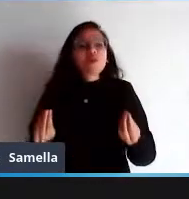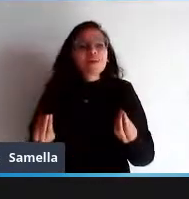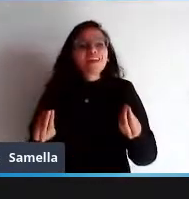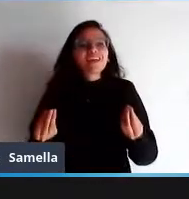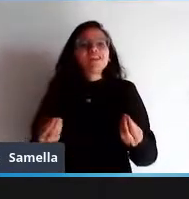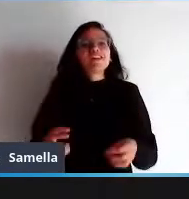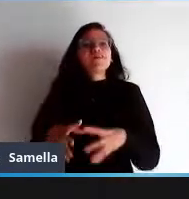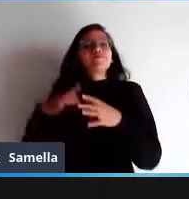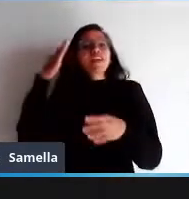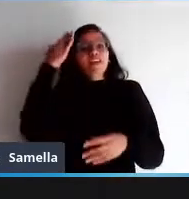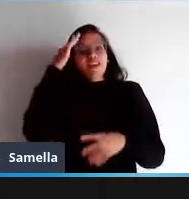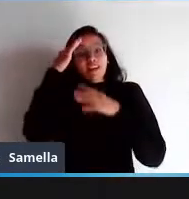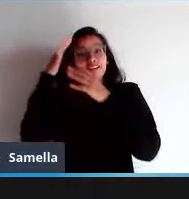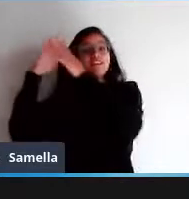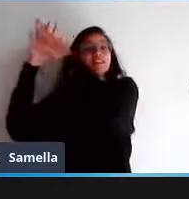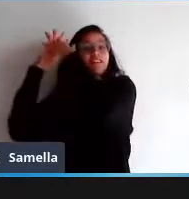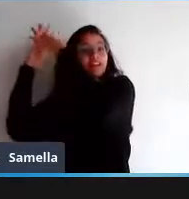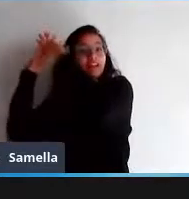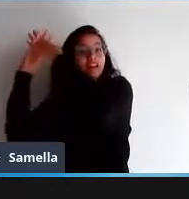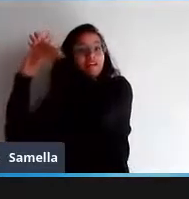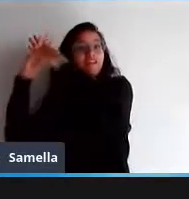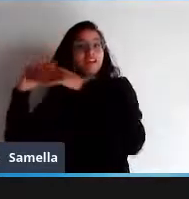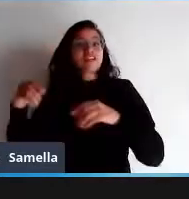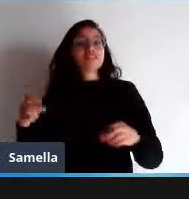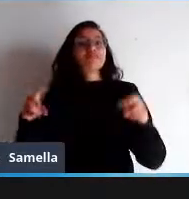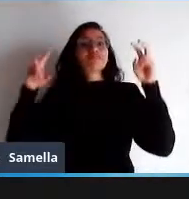comunidade nesse contexto ok